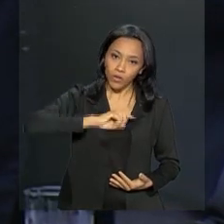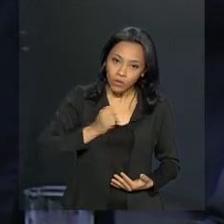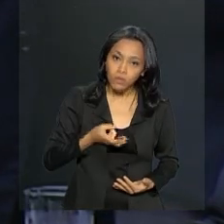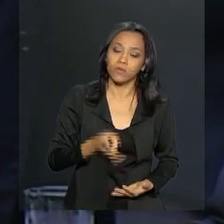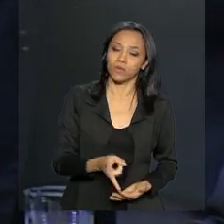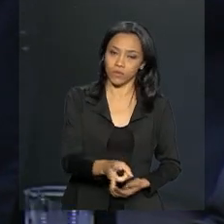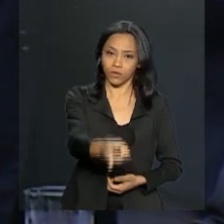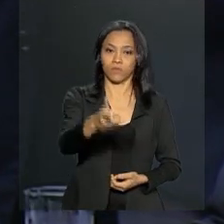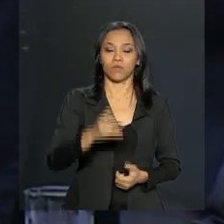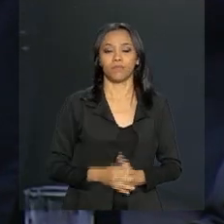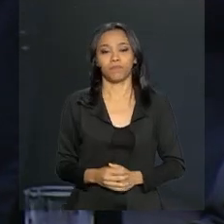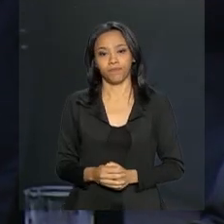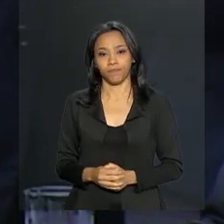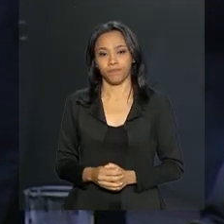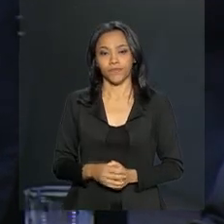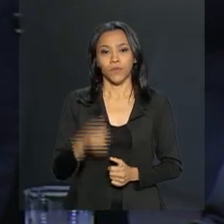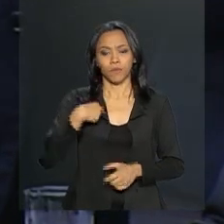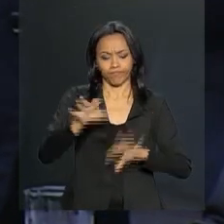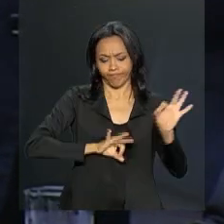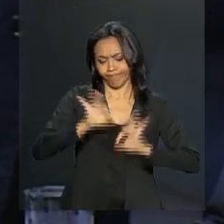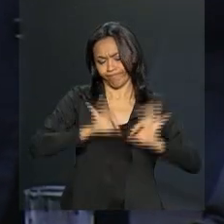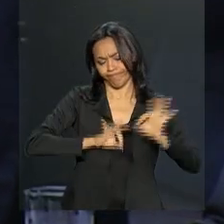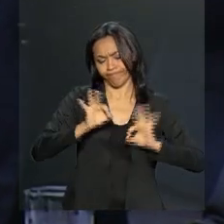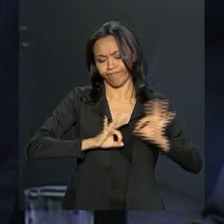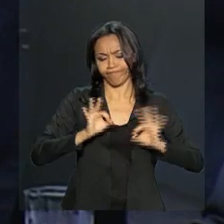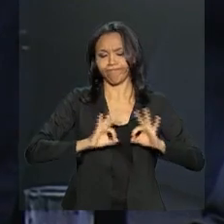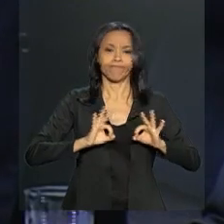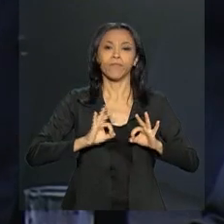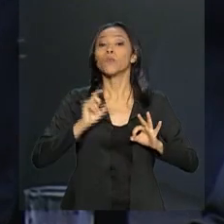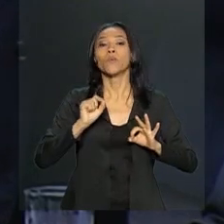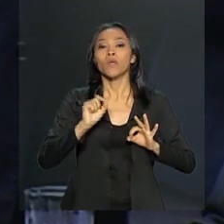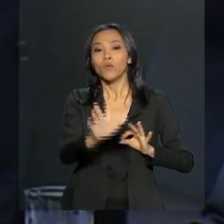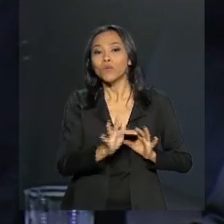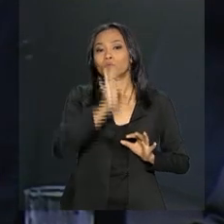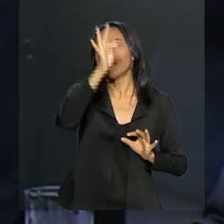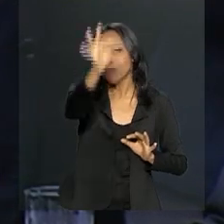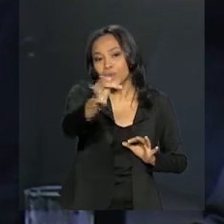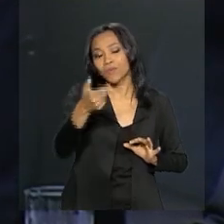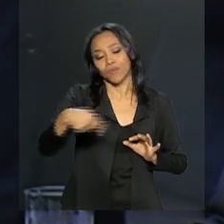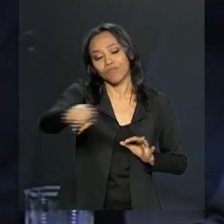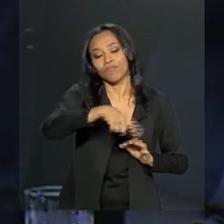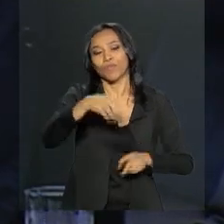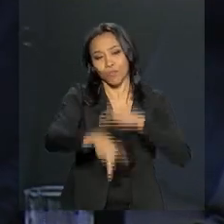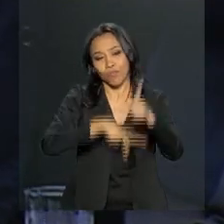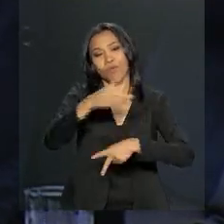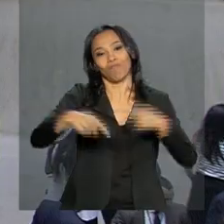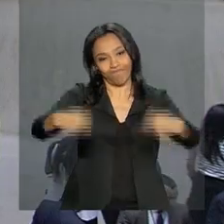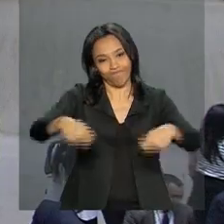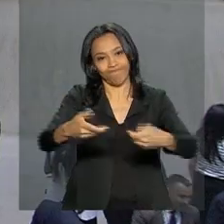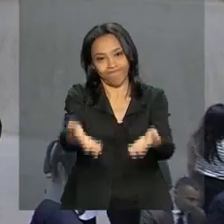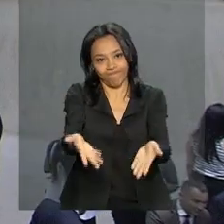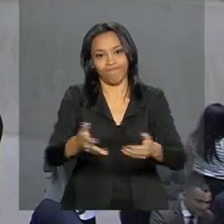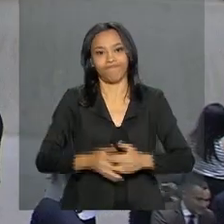traçando os destinos que o nosso povo merece.